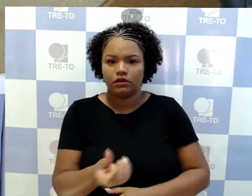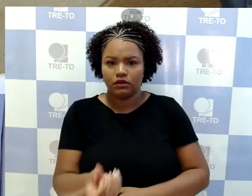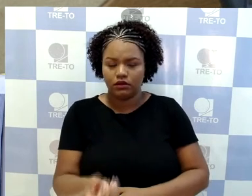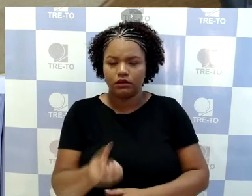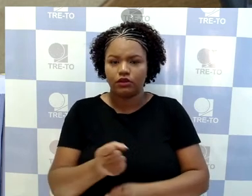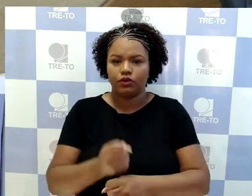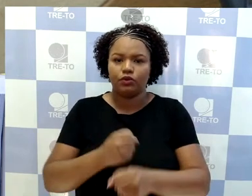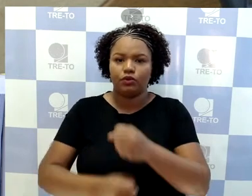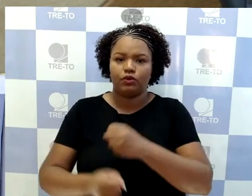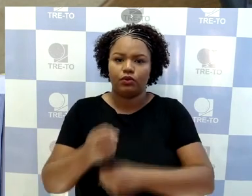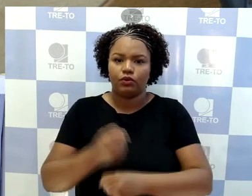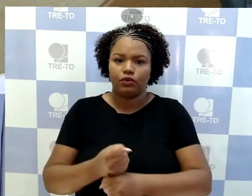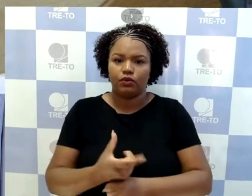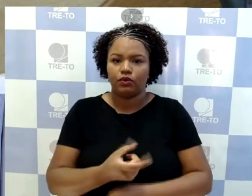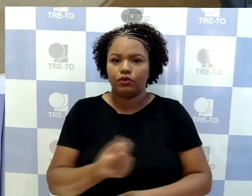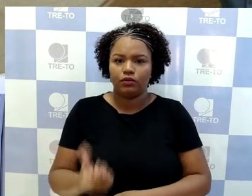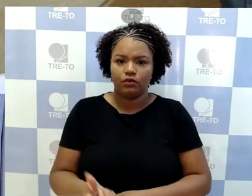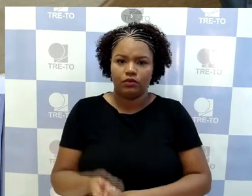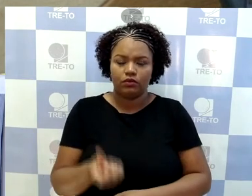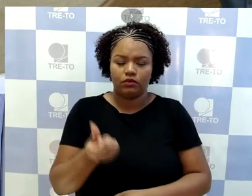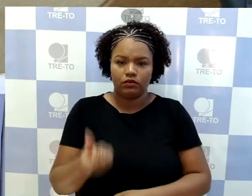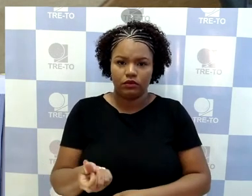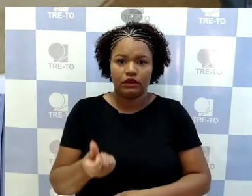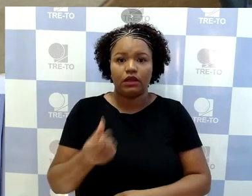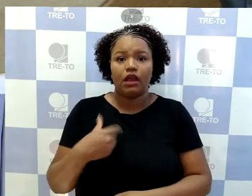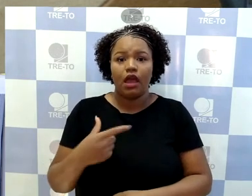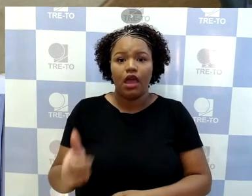carreiras dos servidores do Poder Judiciário da União,